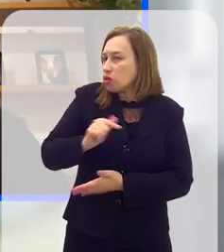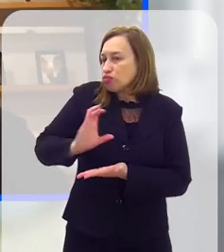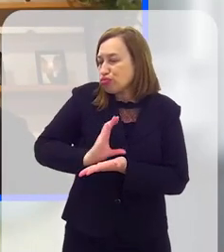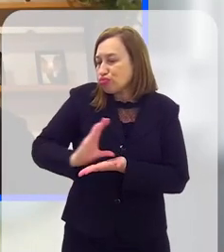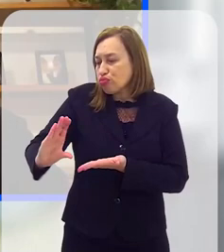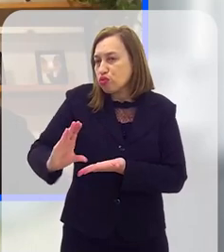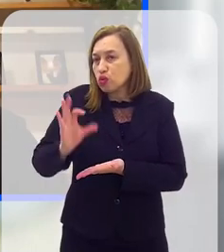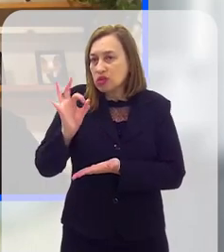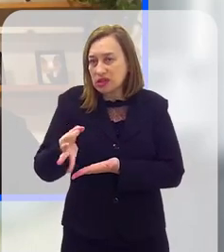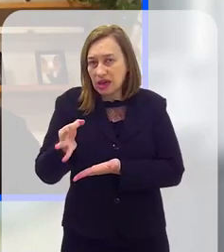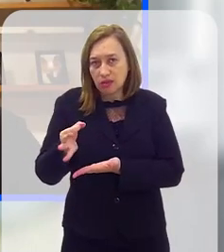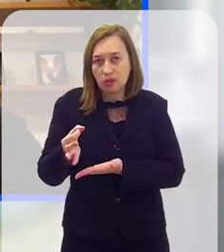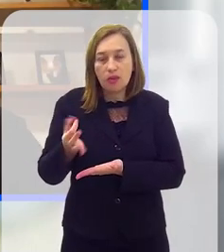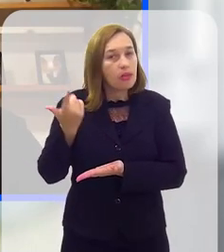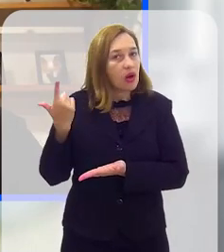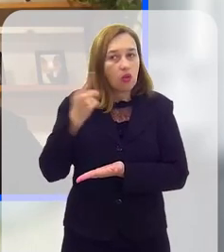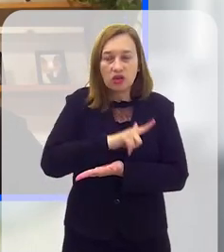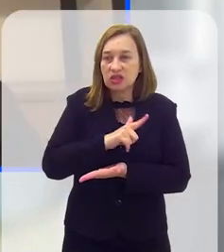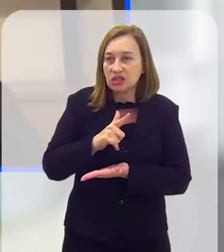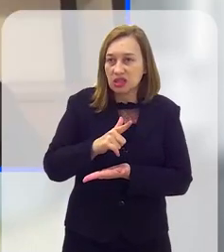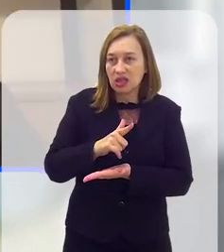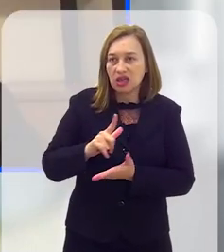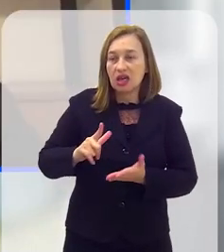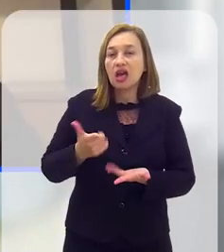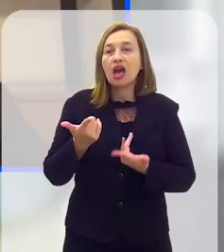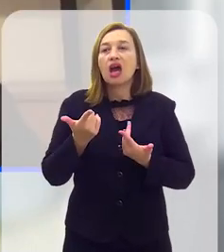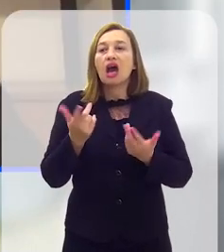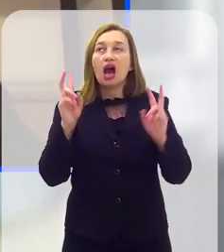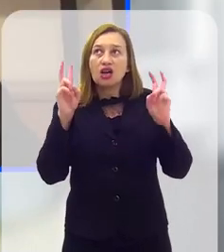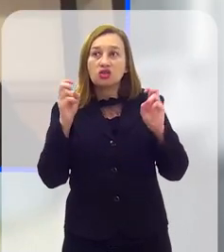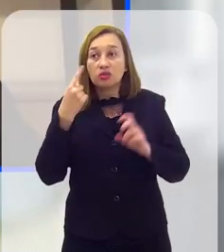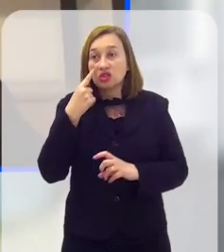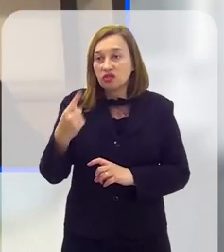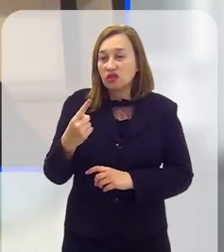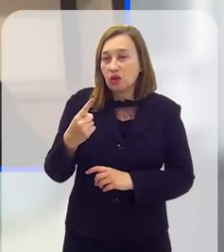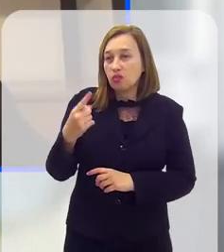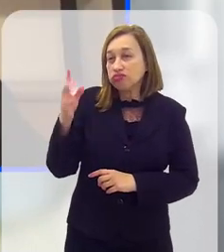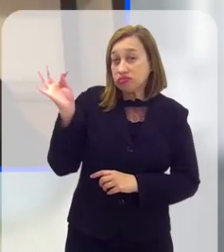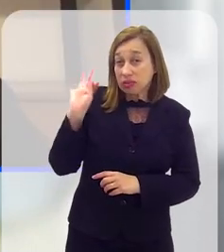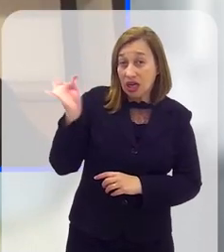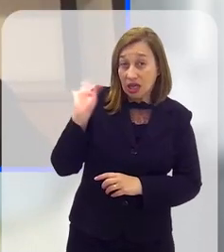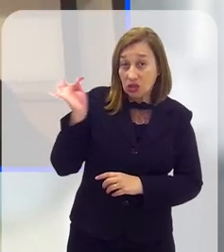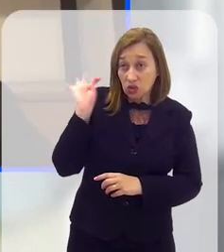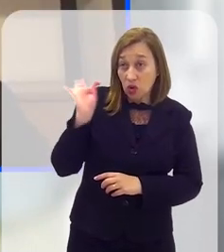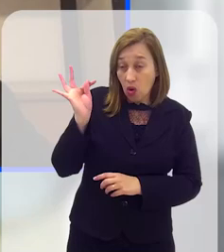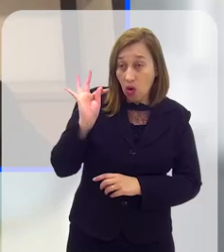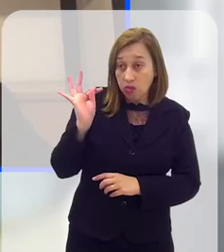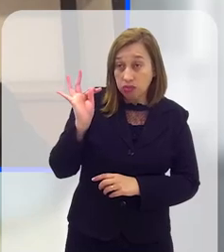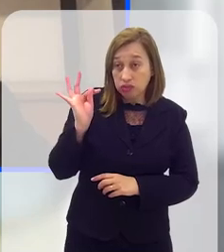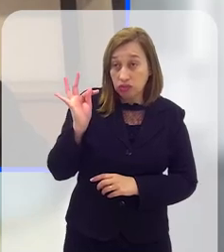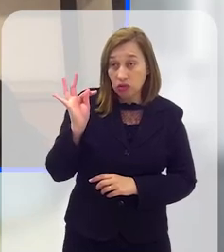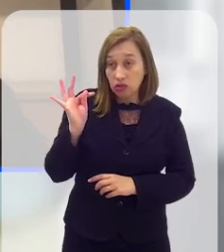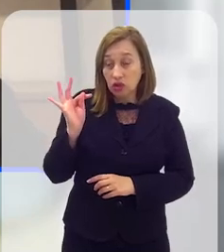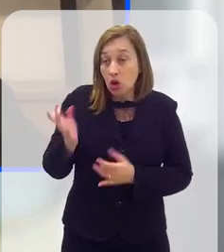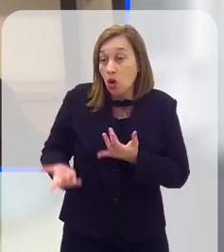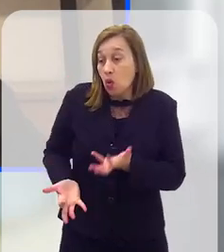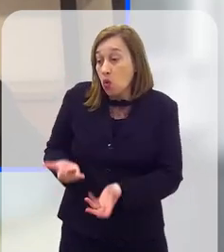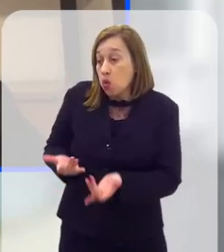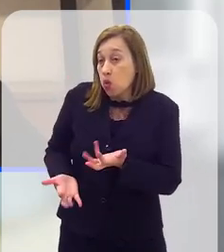muito porque os prefeitos não têm esse recurso para bancar. Então, acontecem situações como, por exemplo, a gente viu em Teresópolis, da